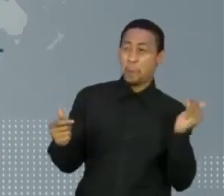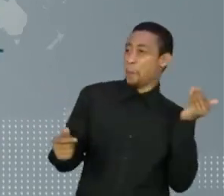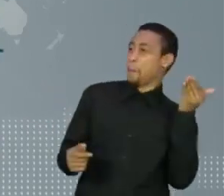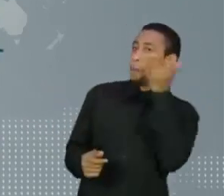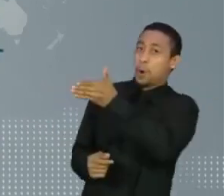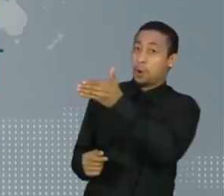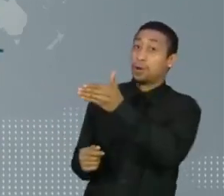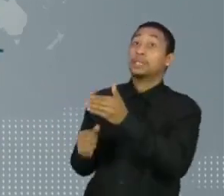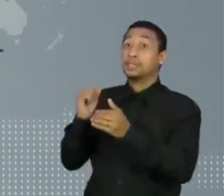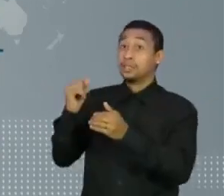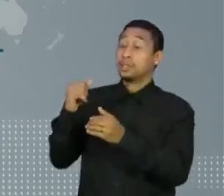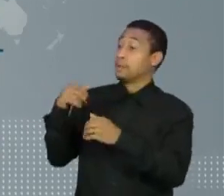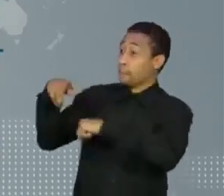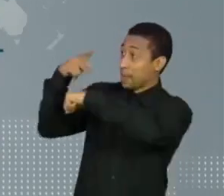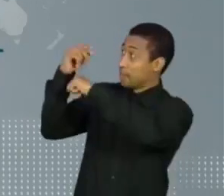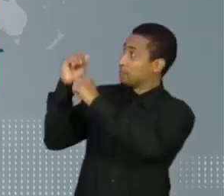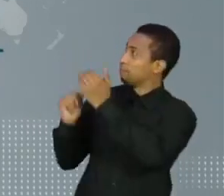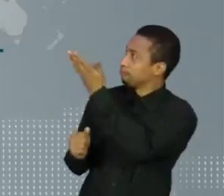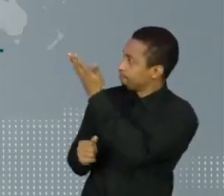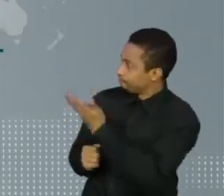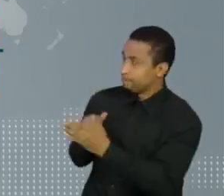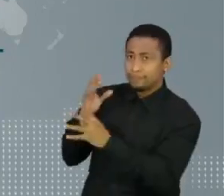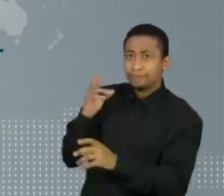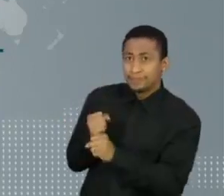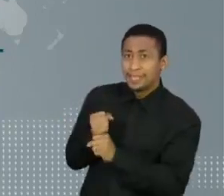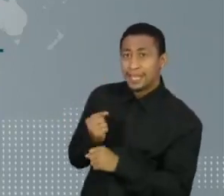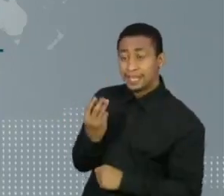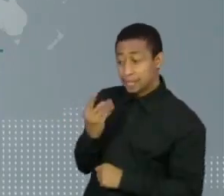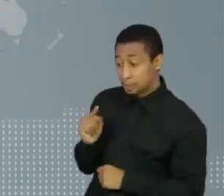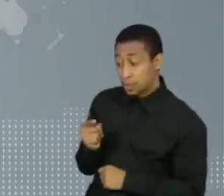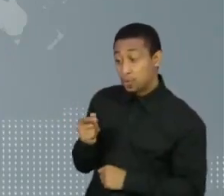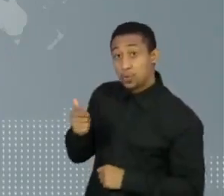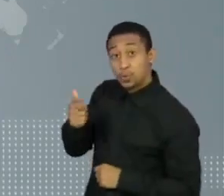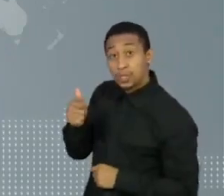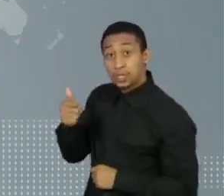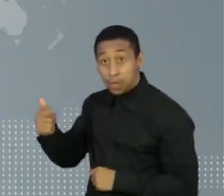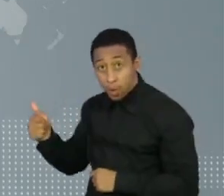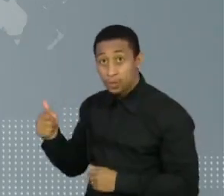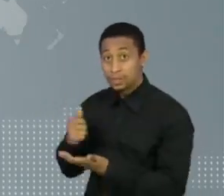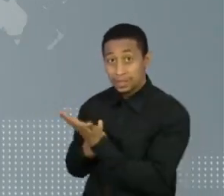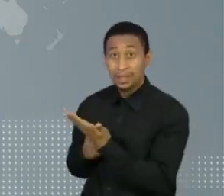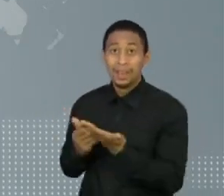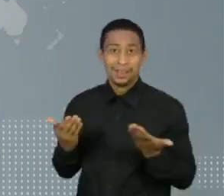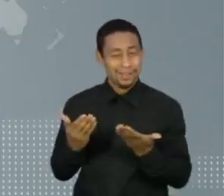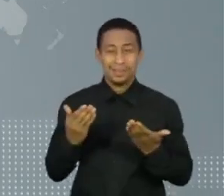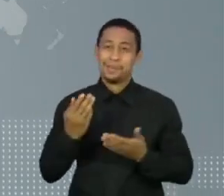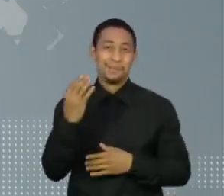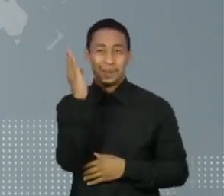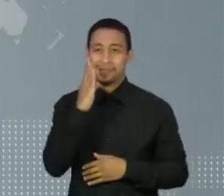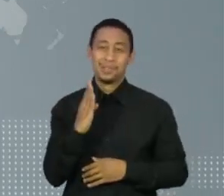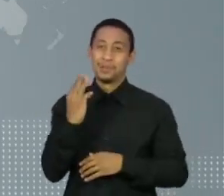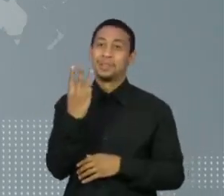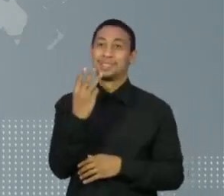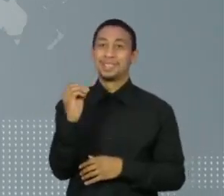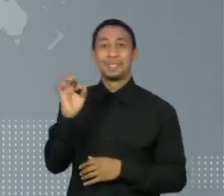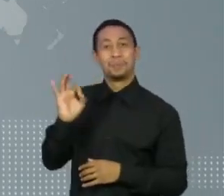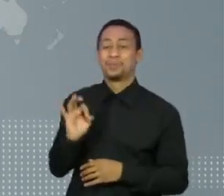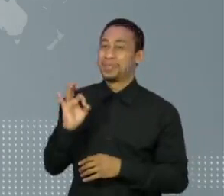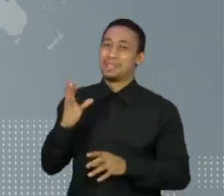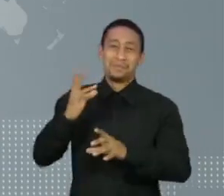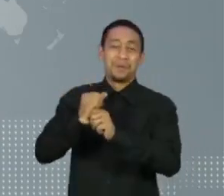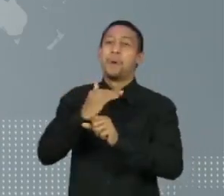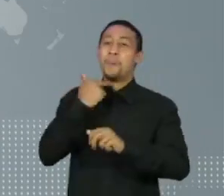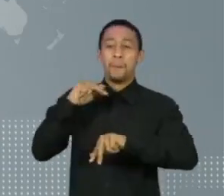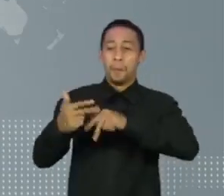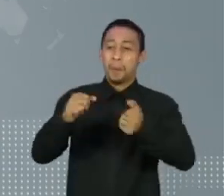a Organização Mundial da Saúde, foi de 3.111. O Brasil já responde por mais de 30% das vítimas diárias de covid